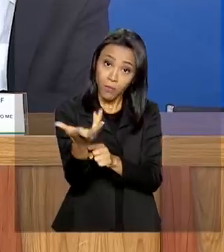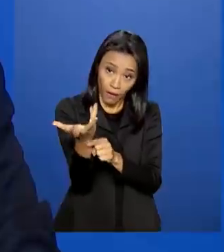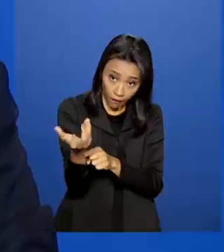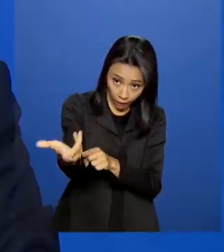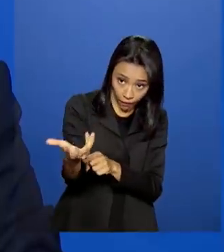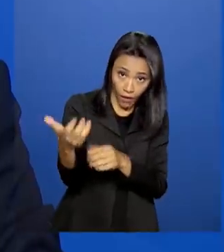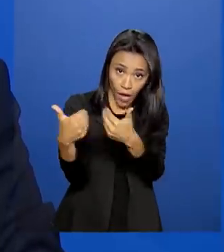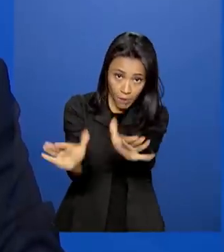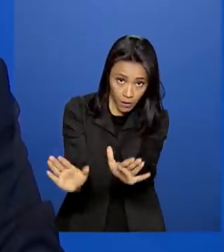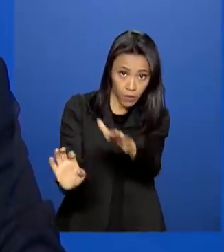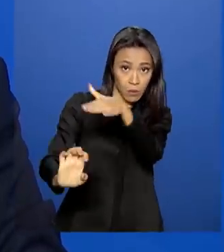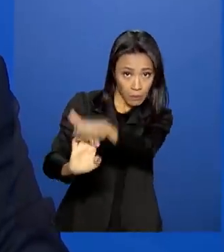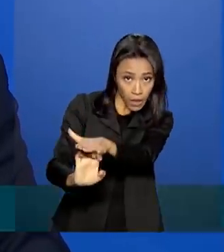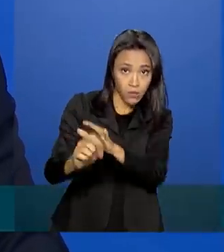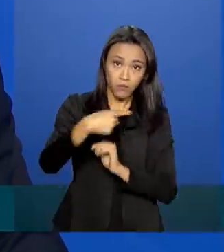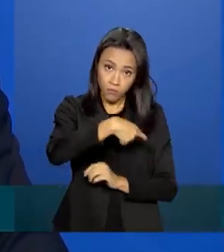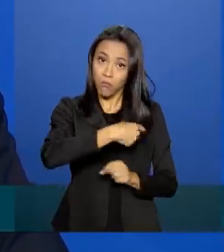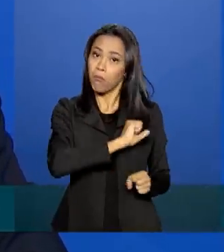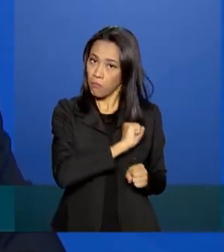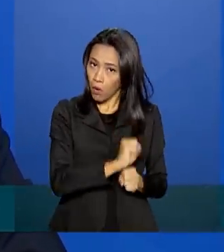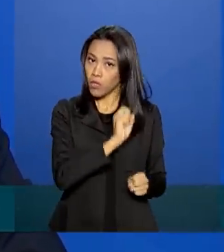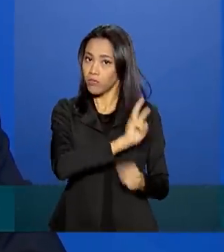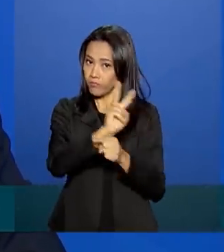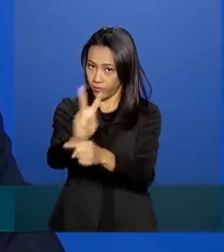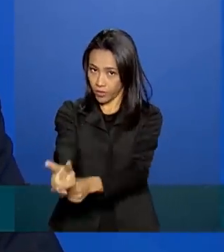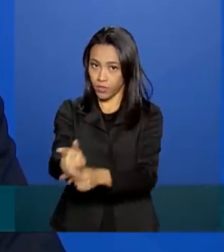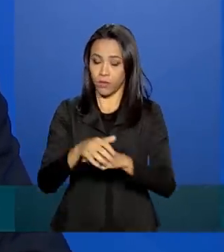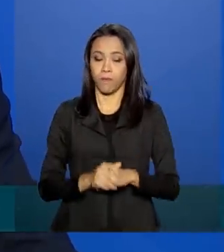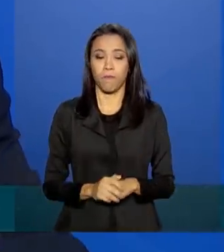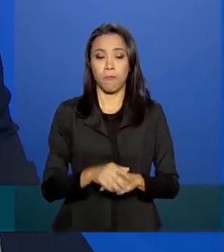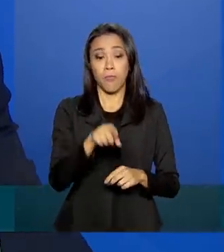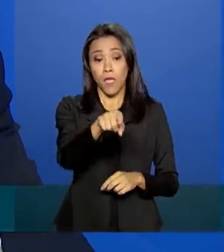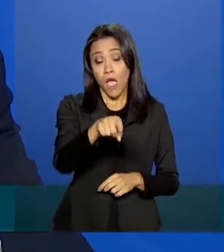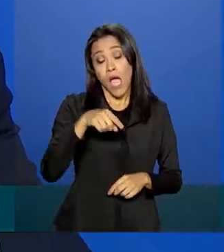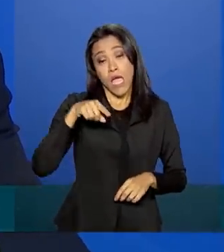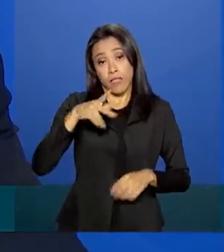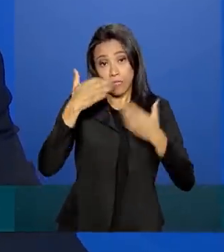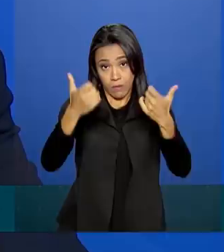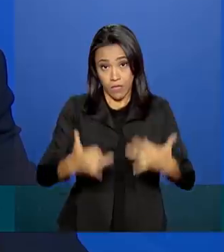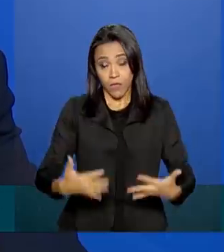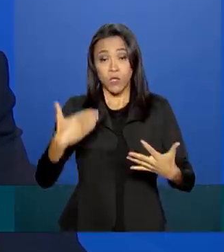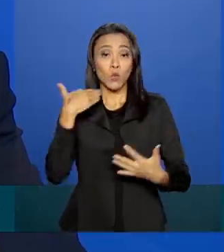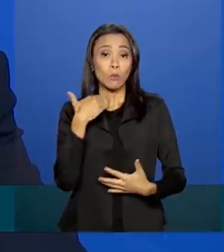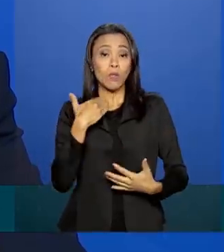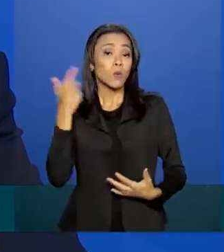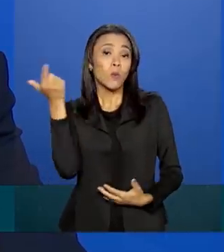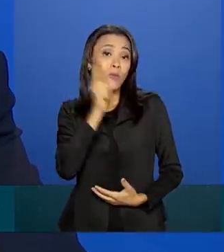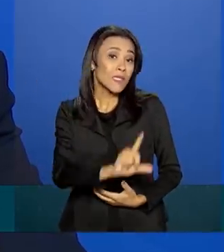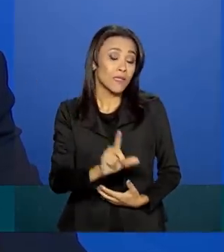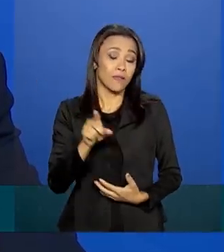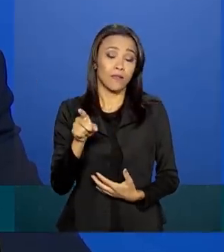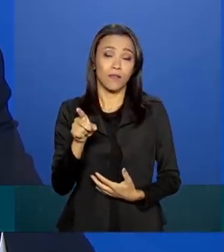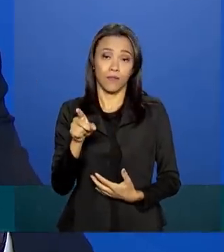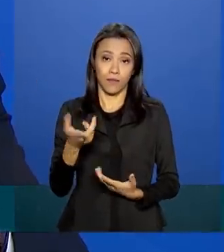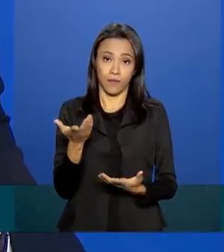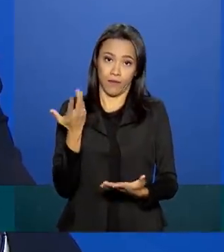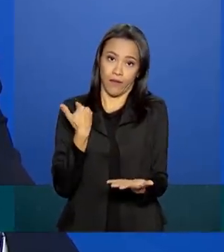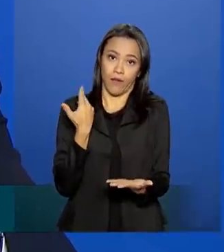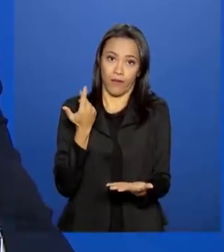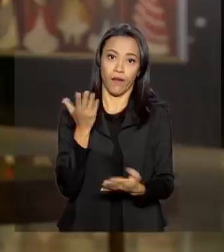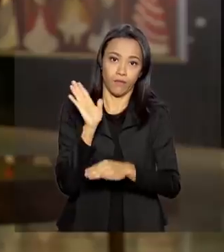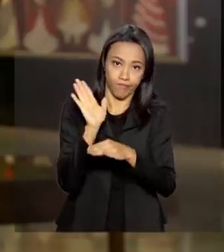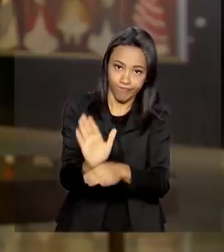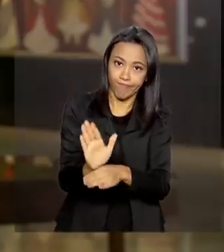negócio. Na verdade, os bancos não conseguem atingir esse público e nós esperamos que através desse sistema nós